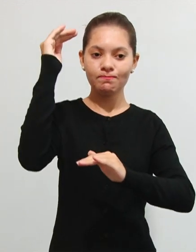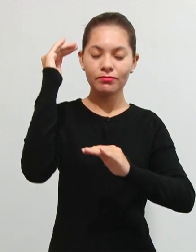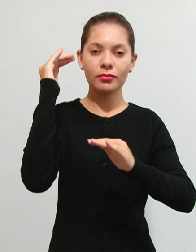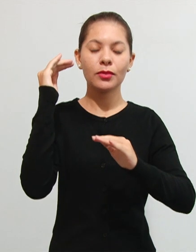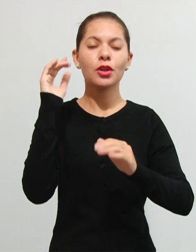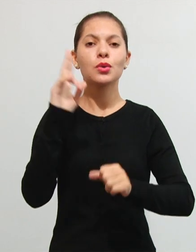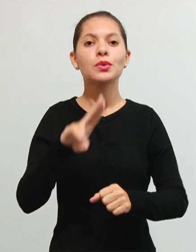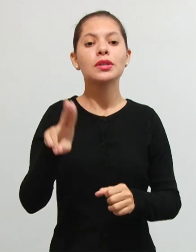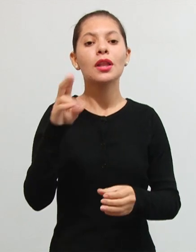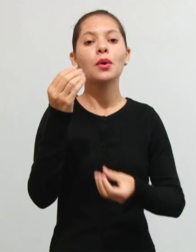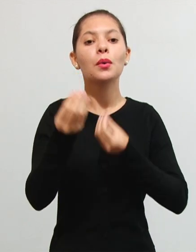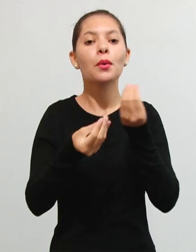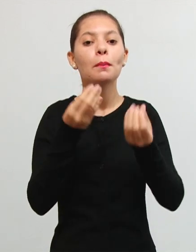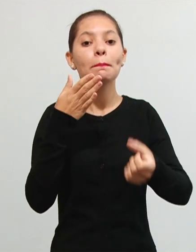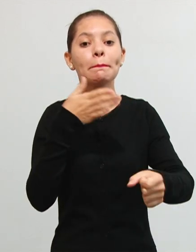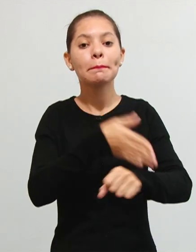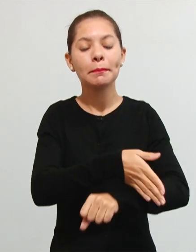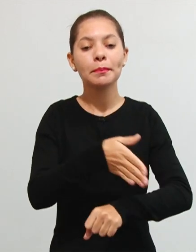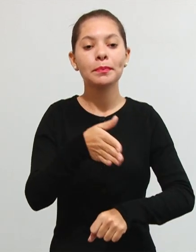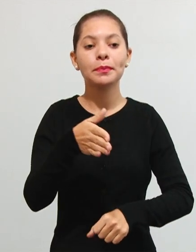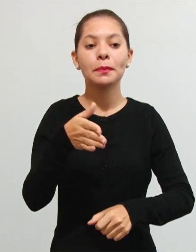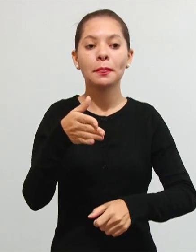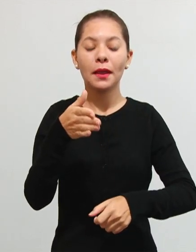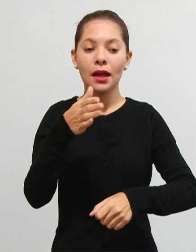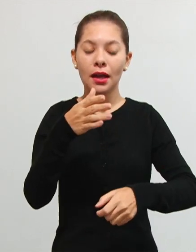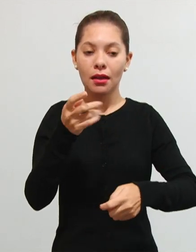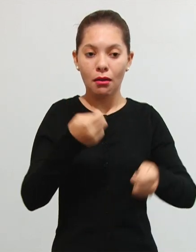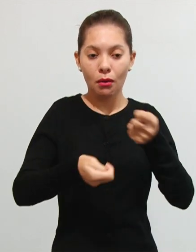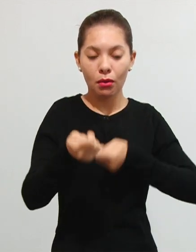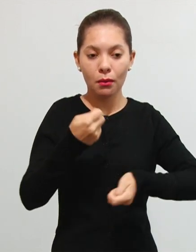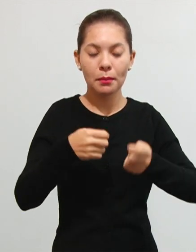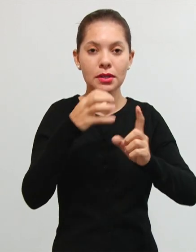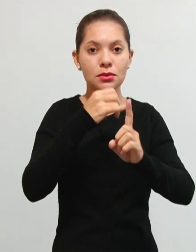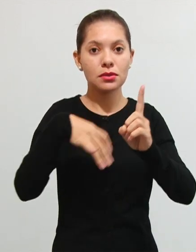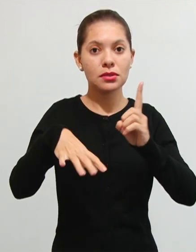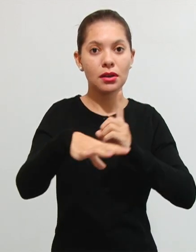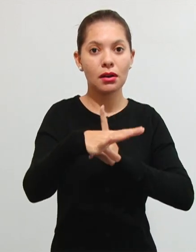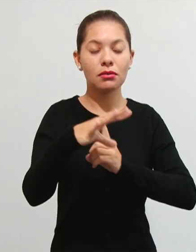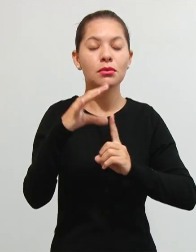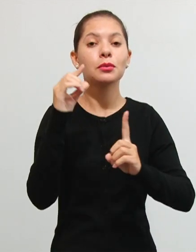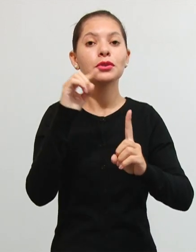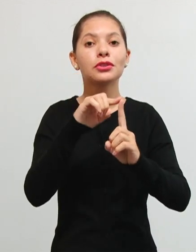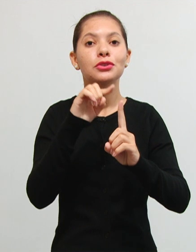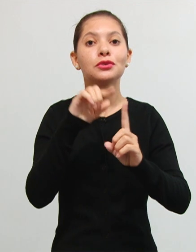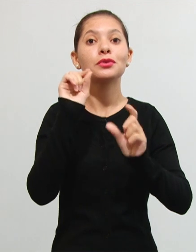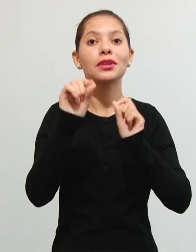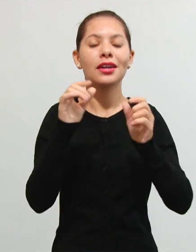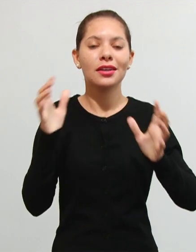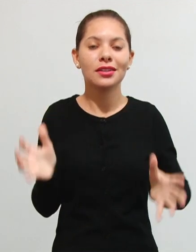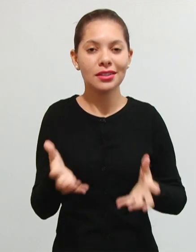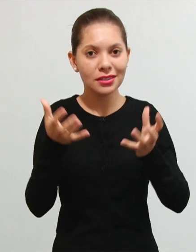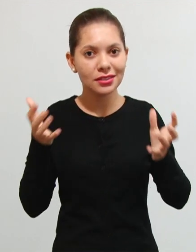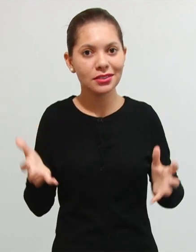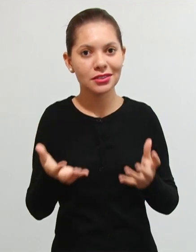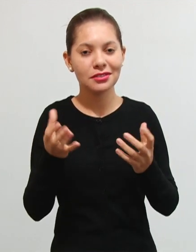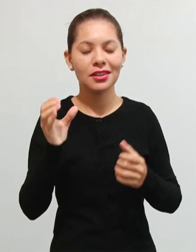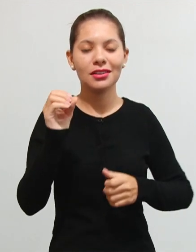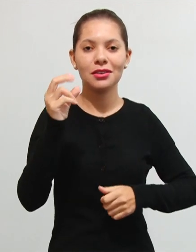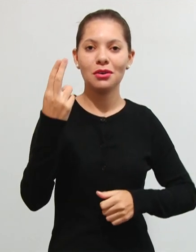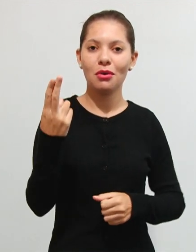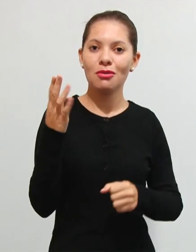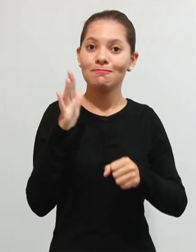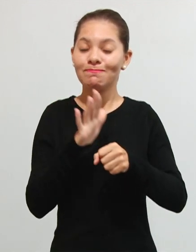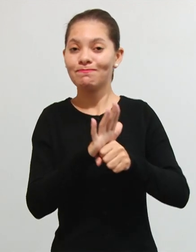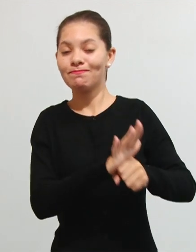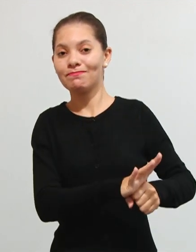na economia social basicamente ela tem a função ali de estar incentivando ou reprimindo alguns setores importantes para a política